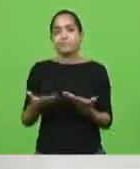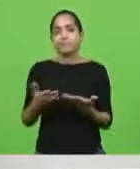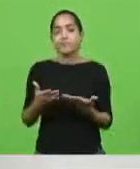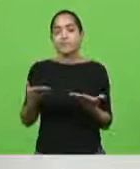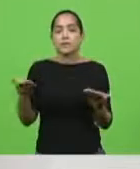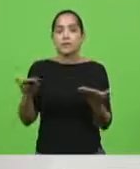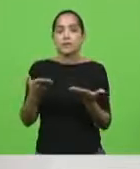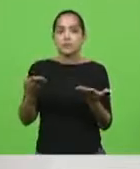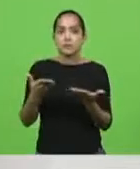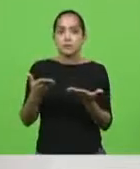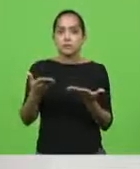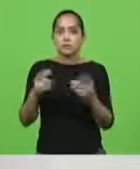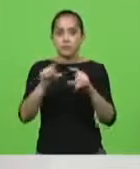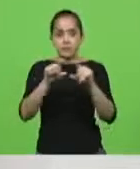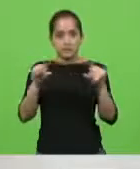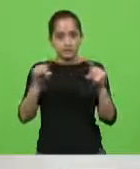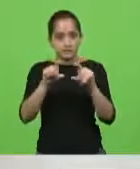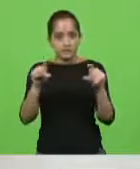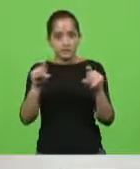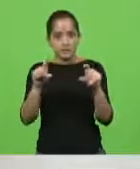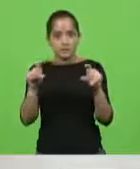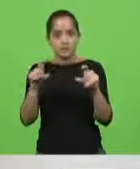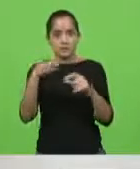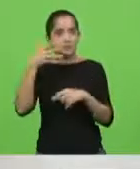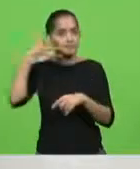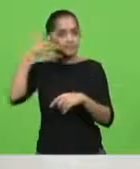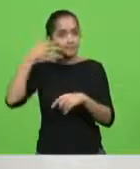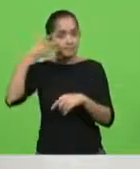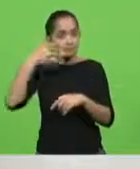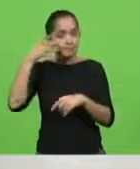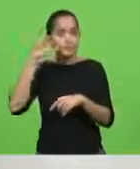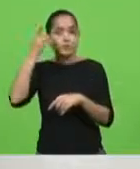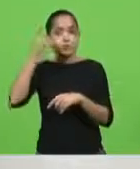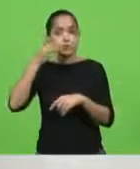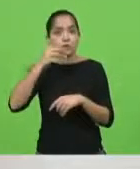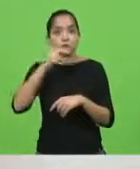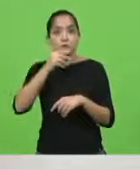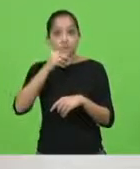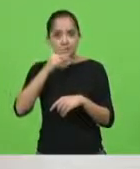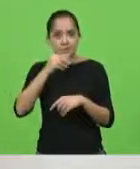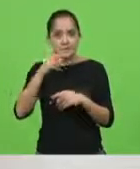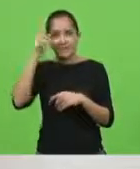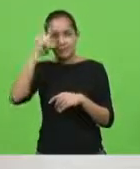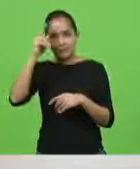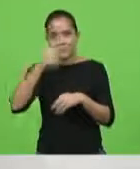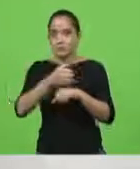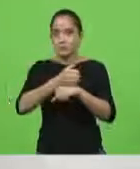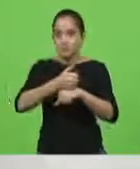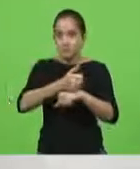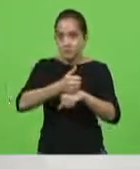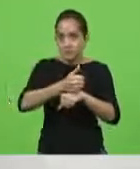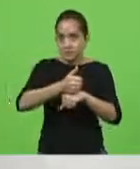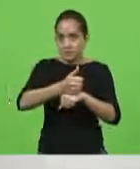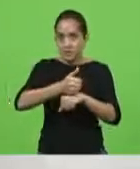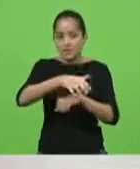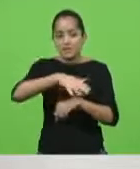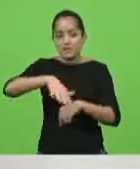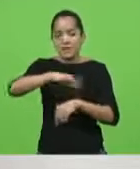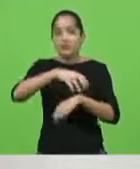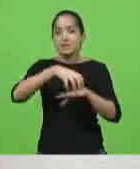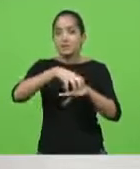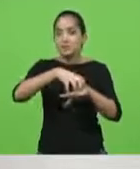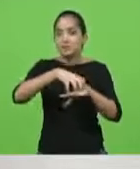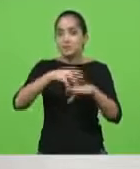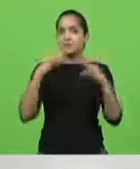um trecho da fala do deputado Kennedy, que sabiamente lembrou dos profissionais da área do transporte de